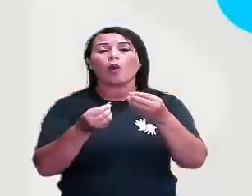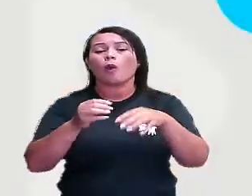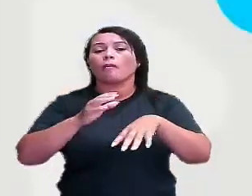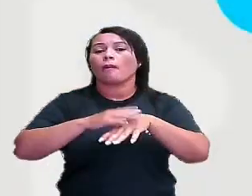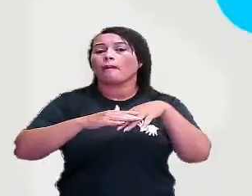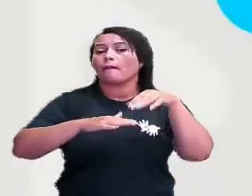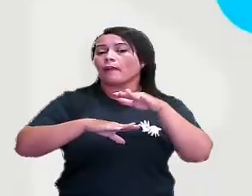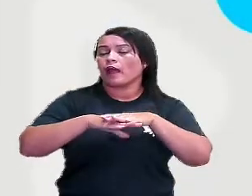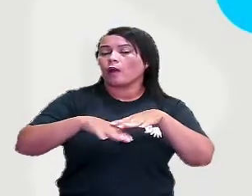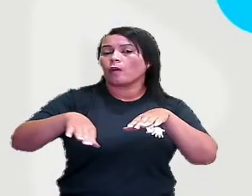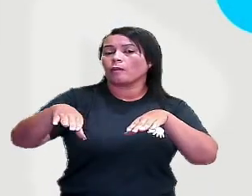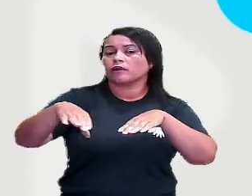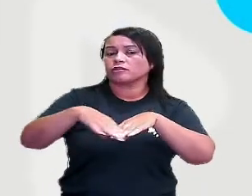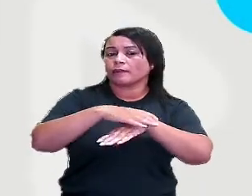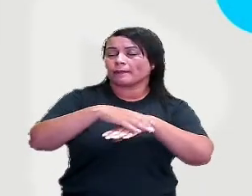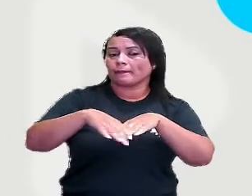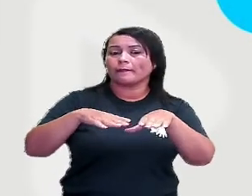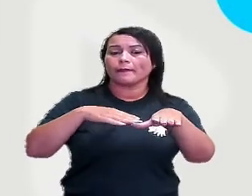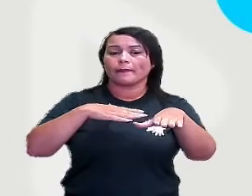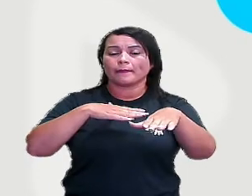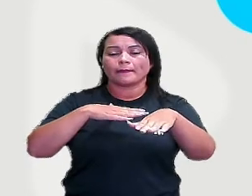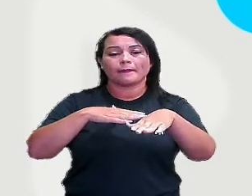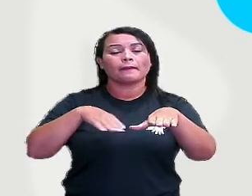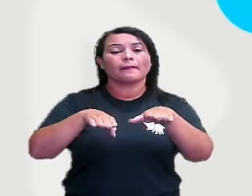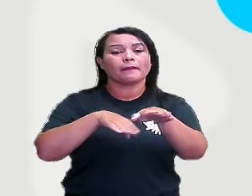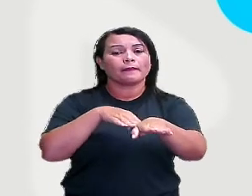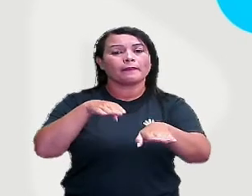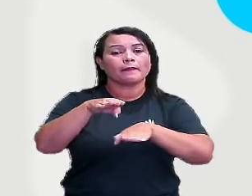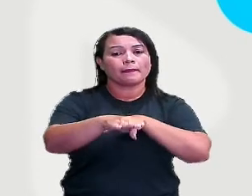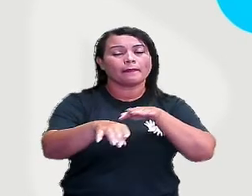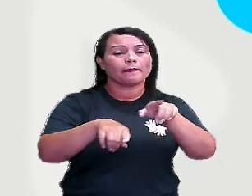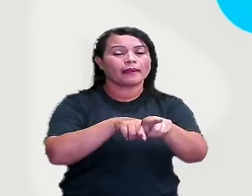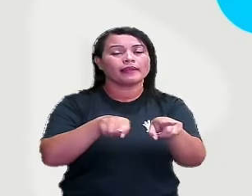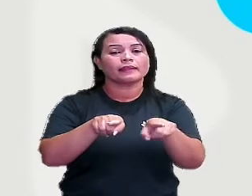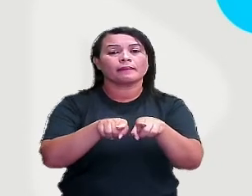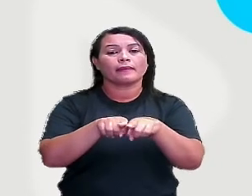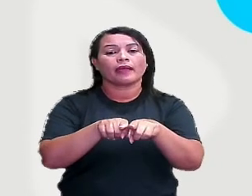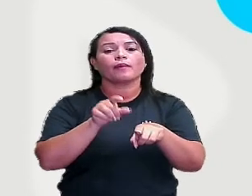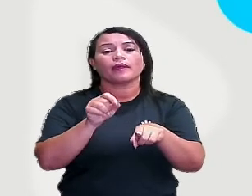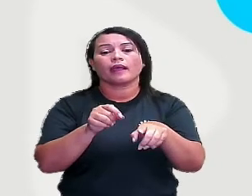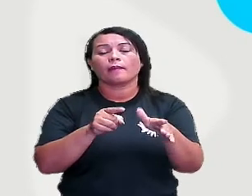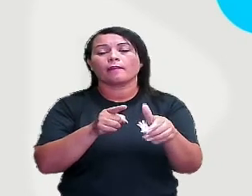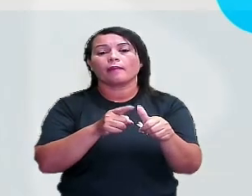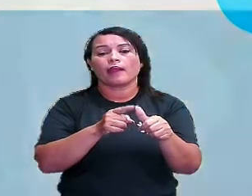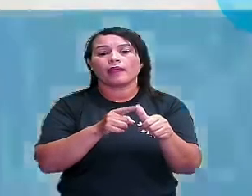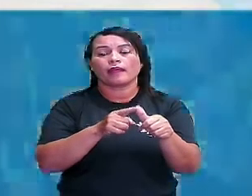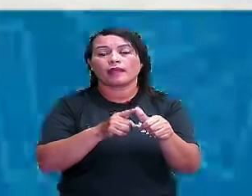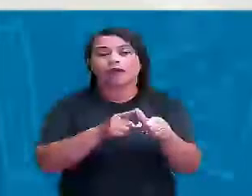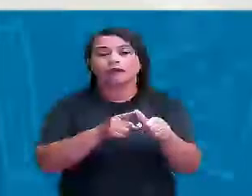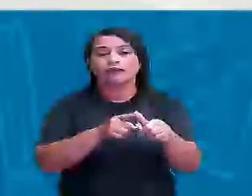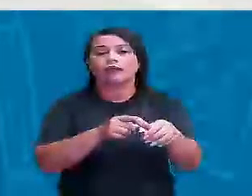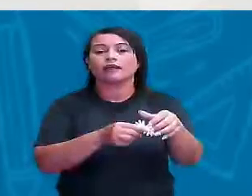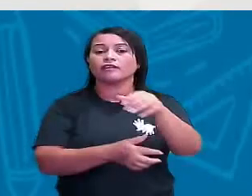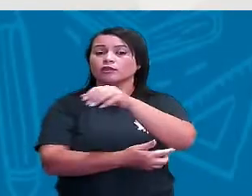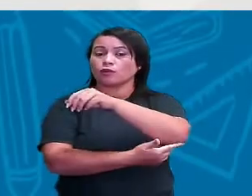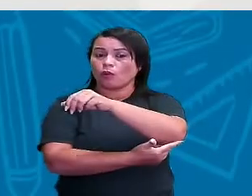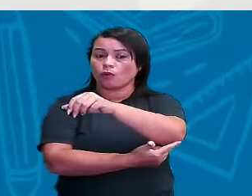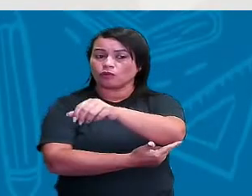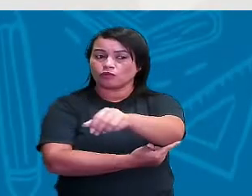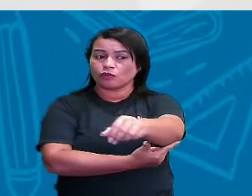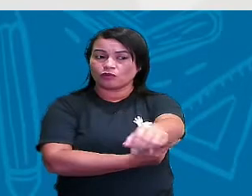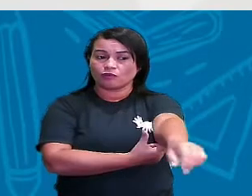e a polegada, tá certo? Então, o cúbito vai do cotovelo,